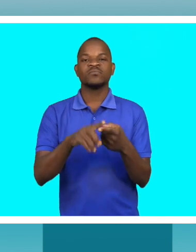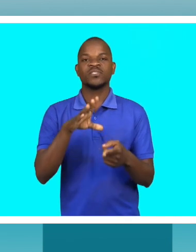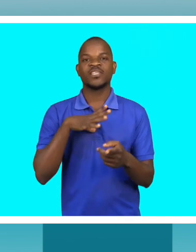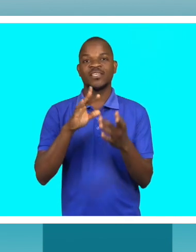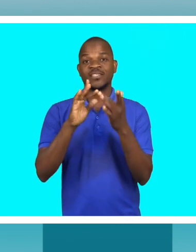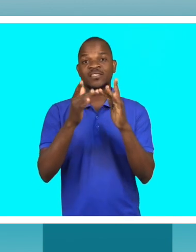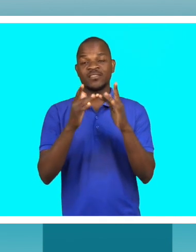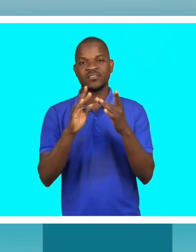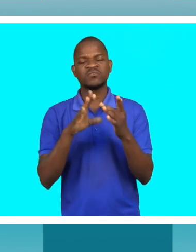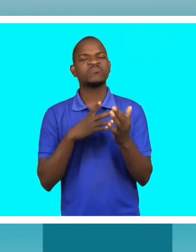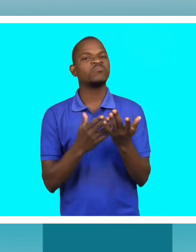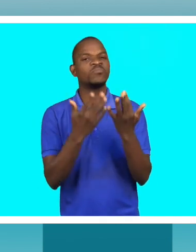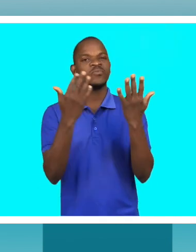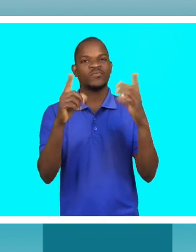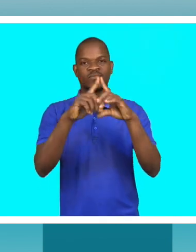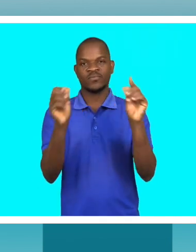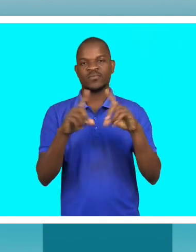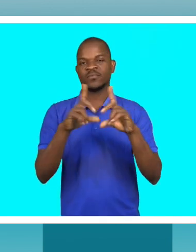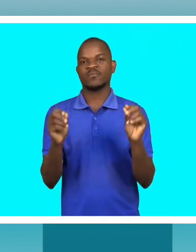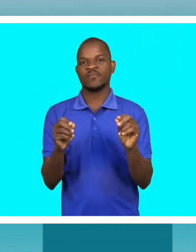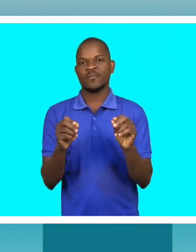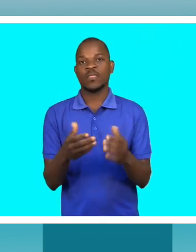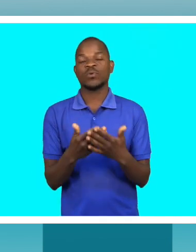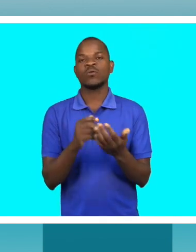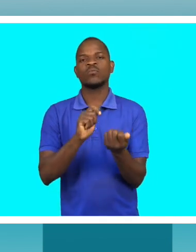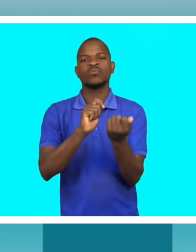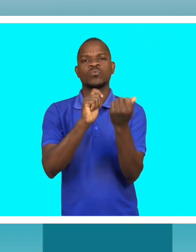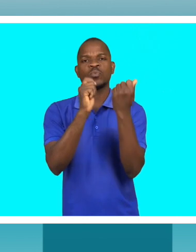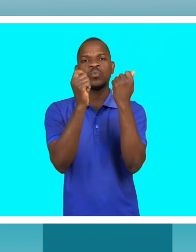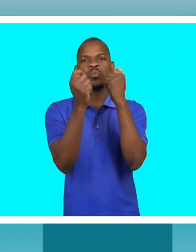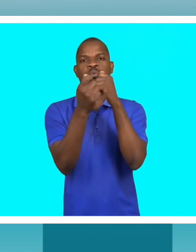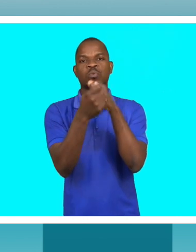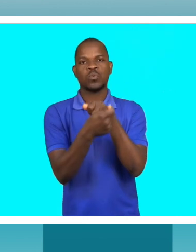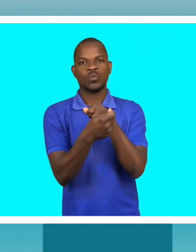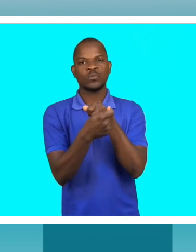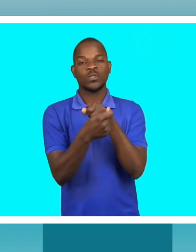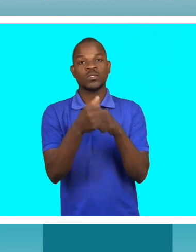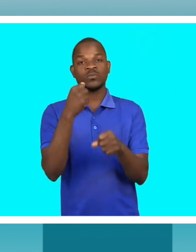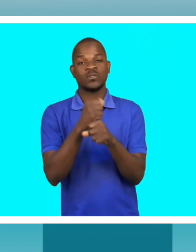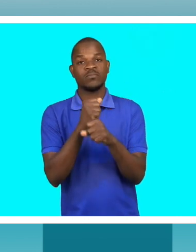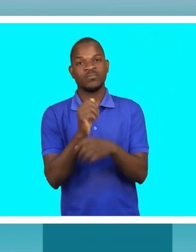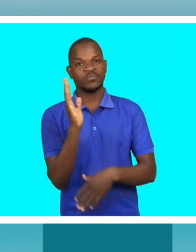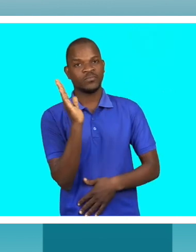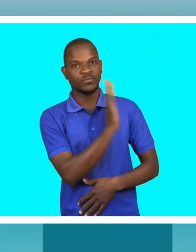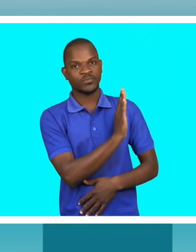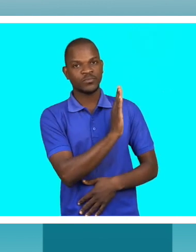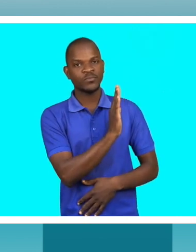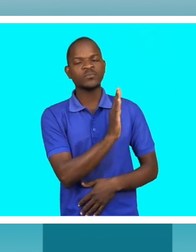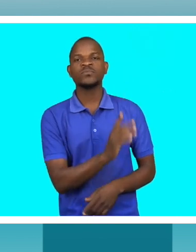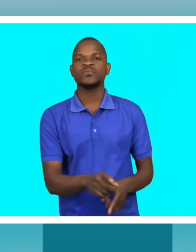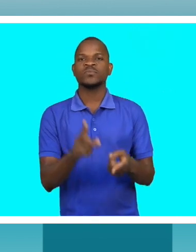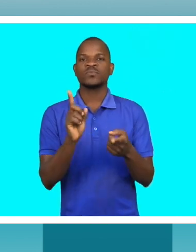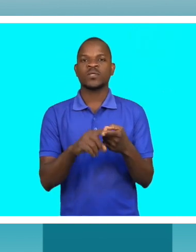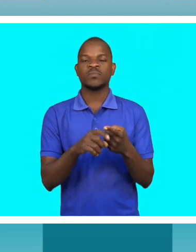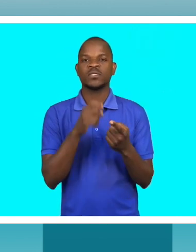tem muita coisa que ele está a fazer ele está a ajudar muito há muita mudança no trabalho dele é